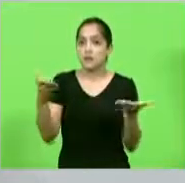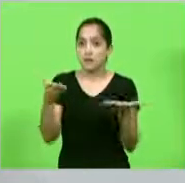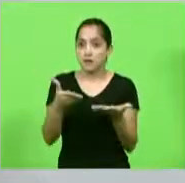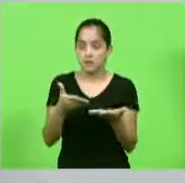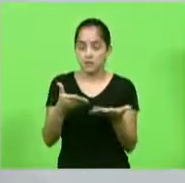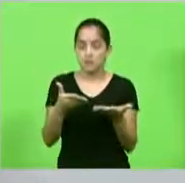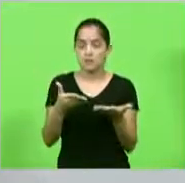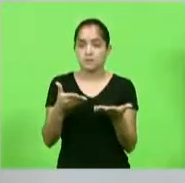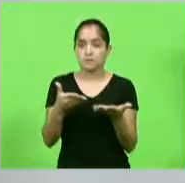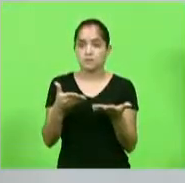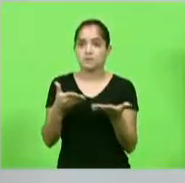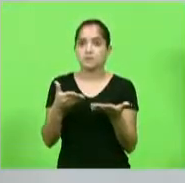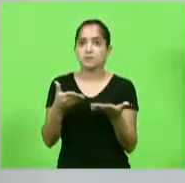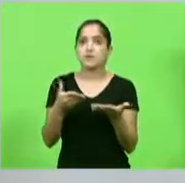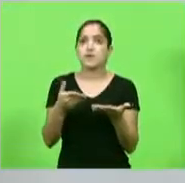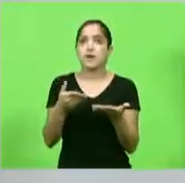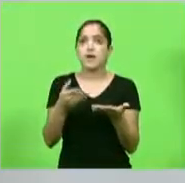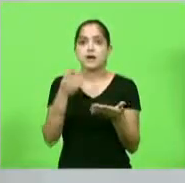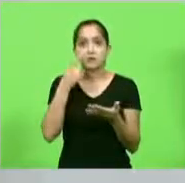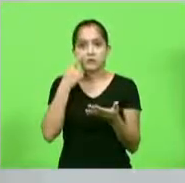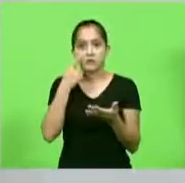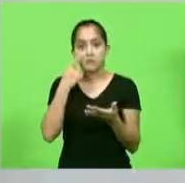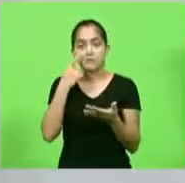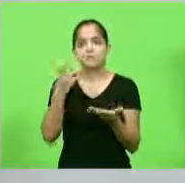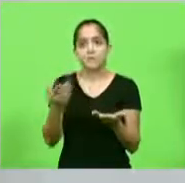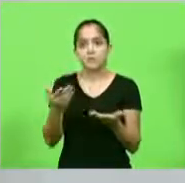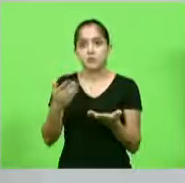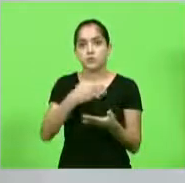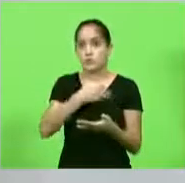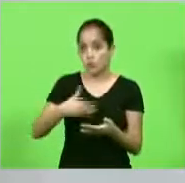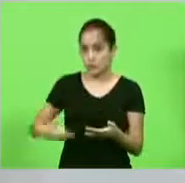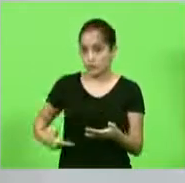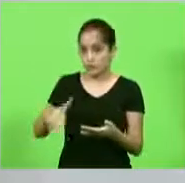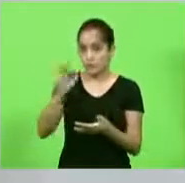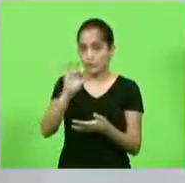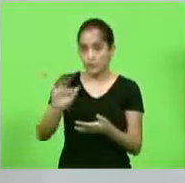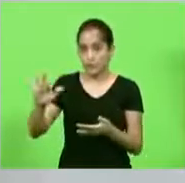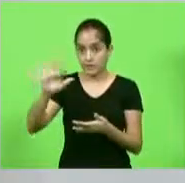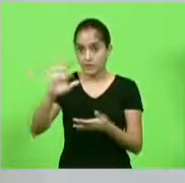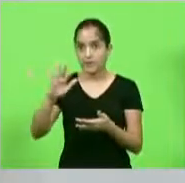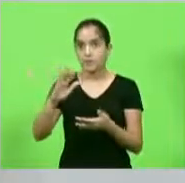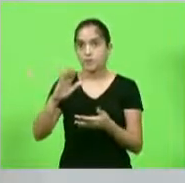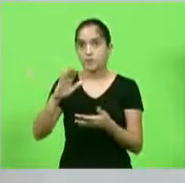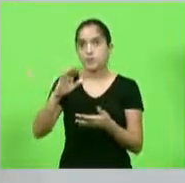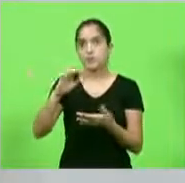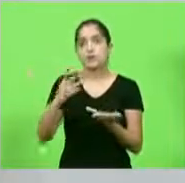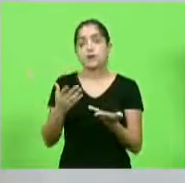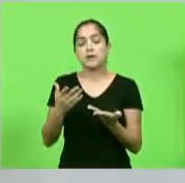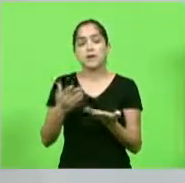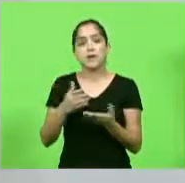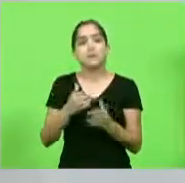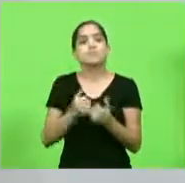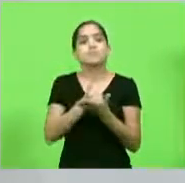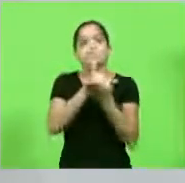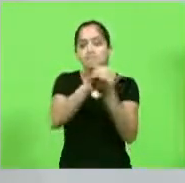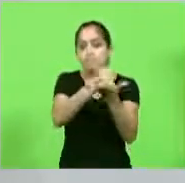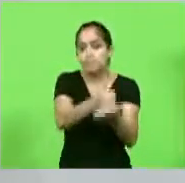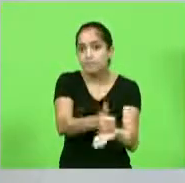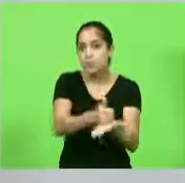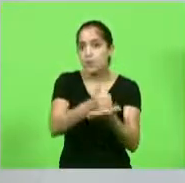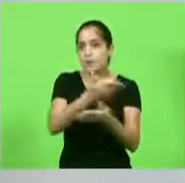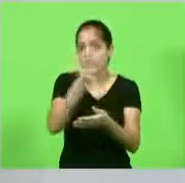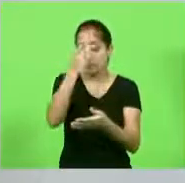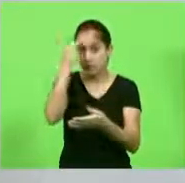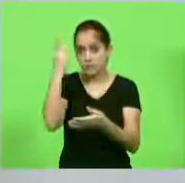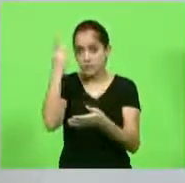nós estamos acionando o governo federal para que dê suporte aos moradores